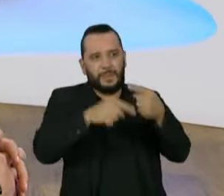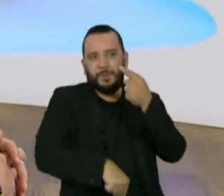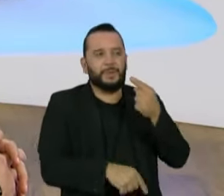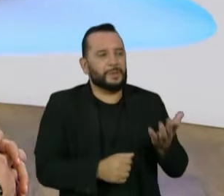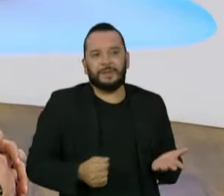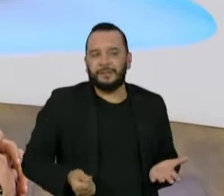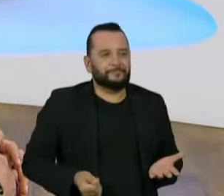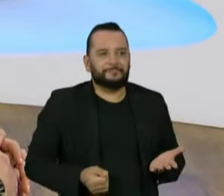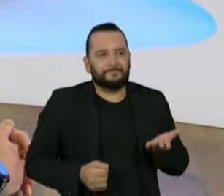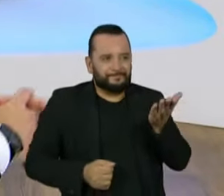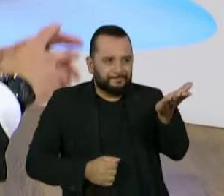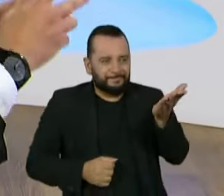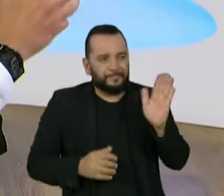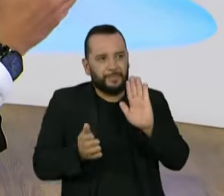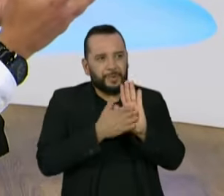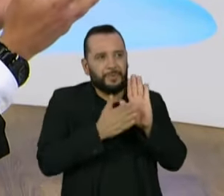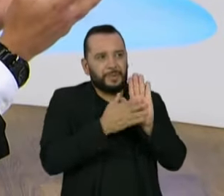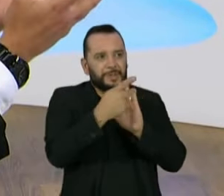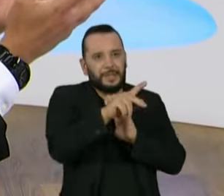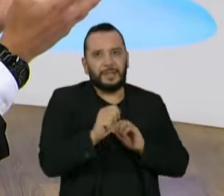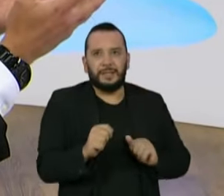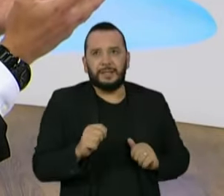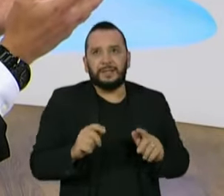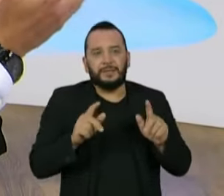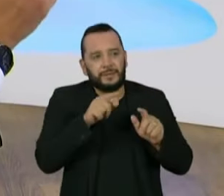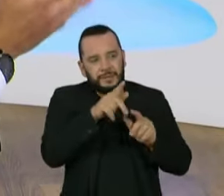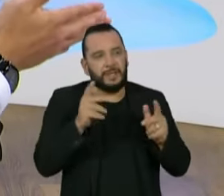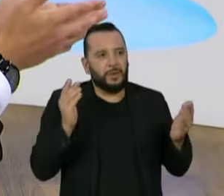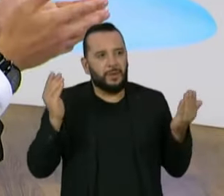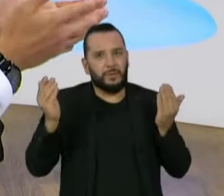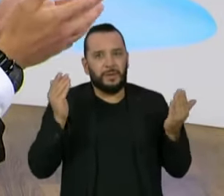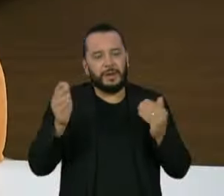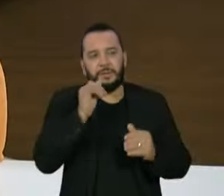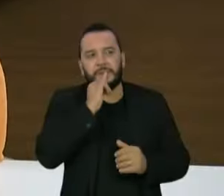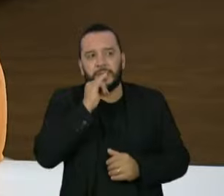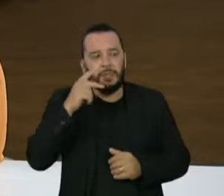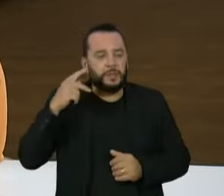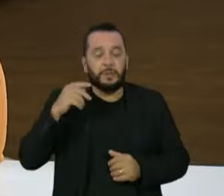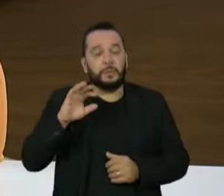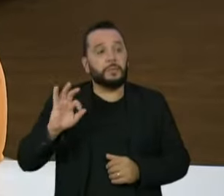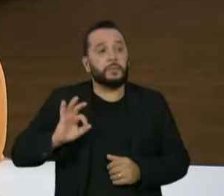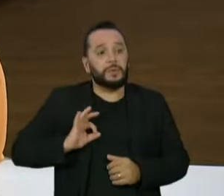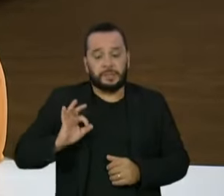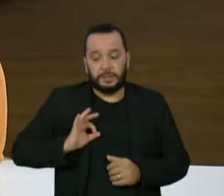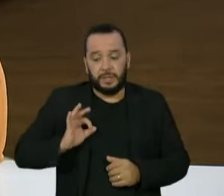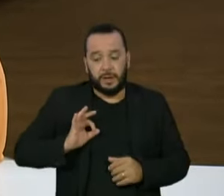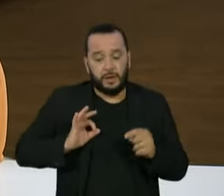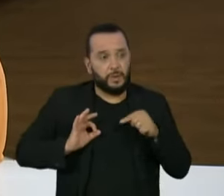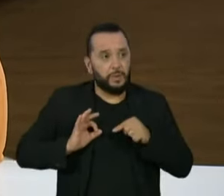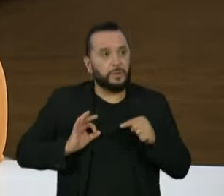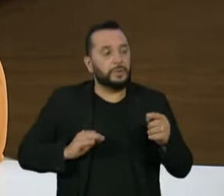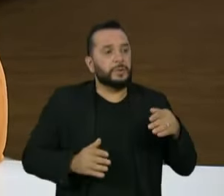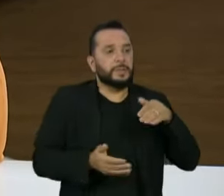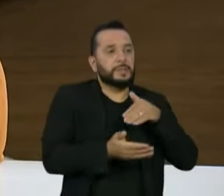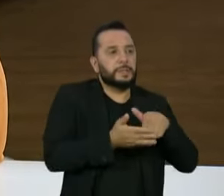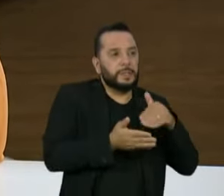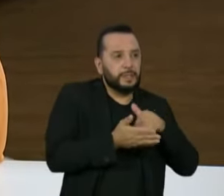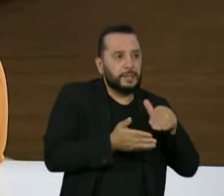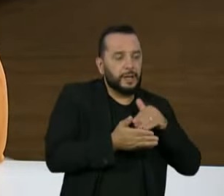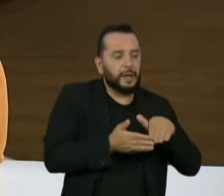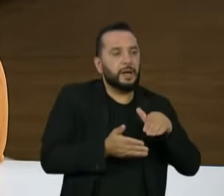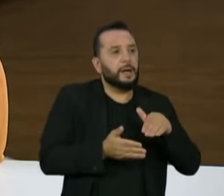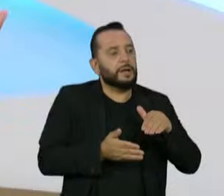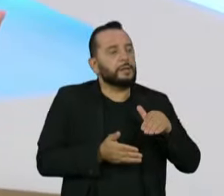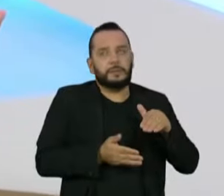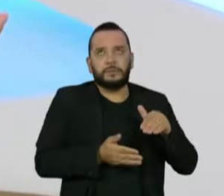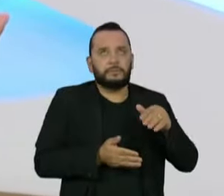não permite. E, segundo, você compara o que faz de interferência política um policial civil e um secretário de uma prefeitura de